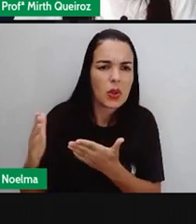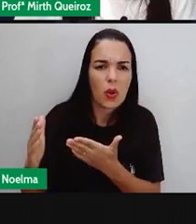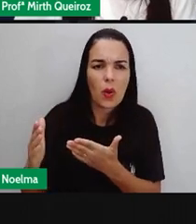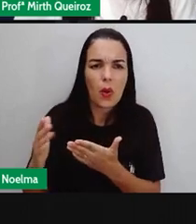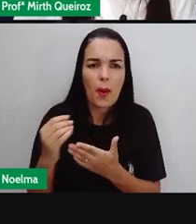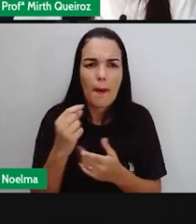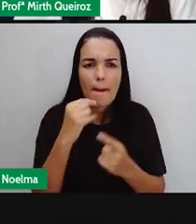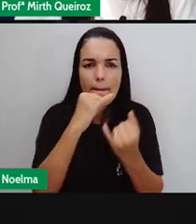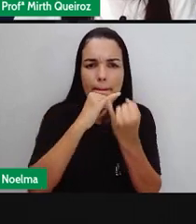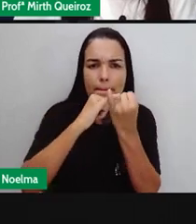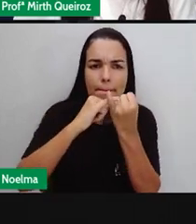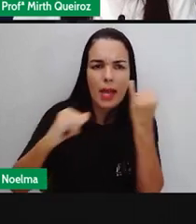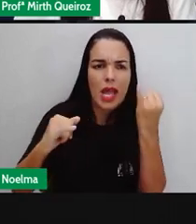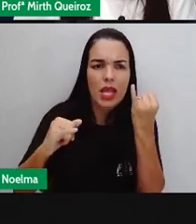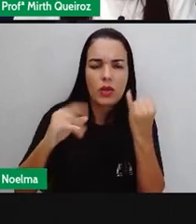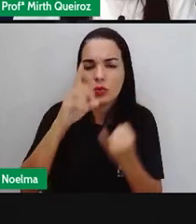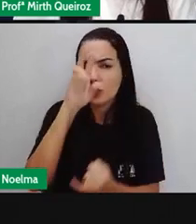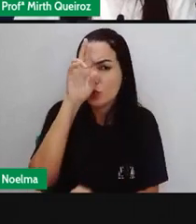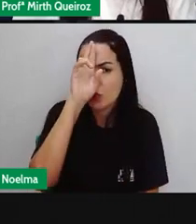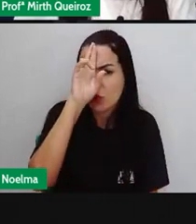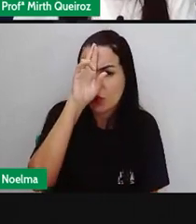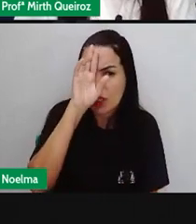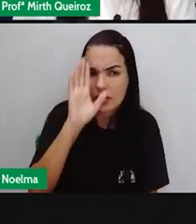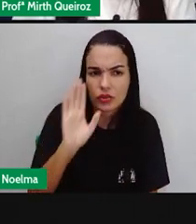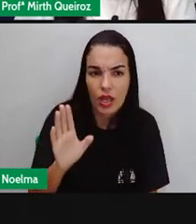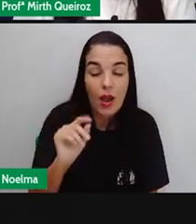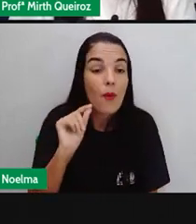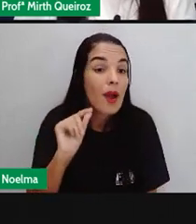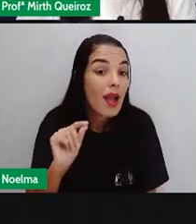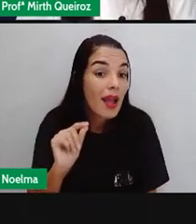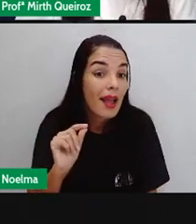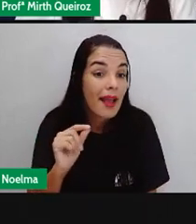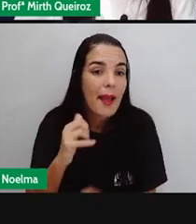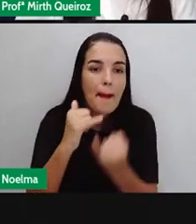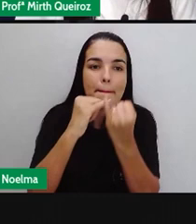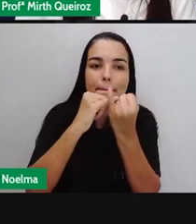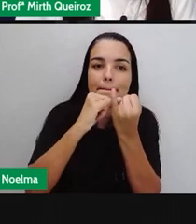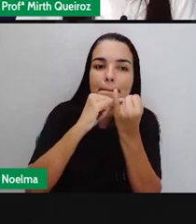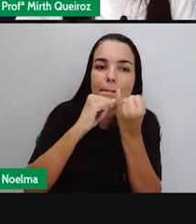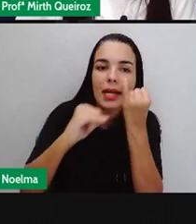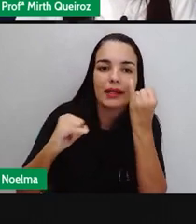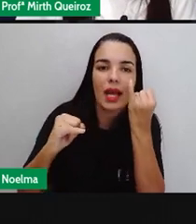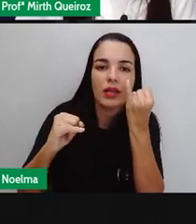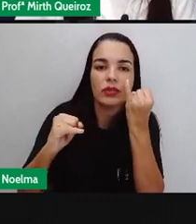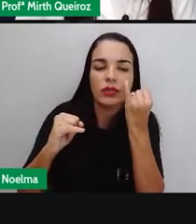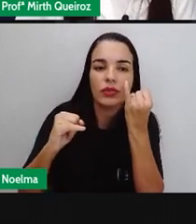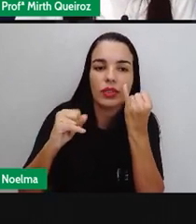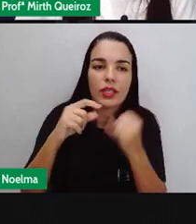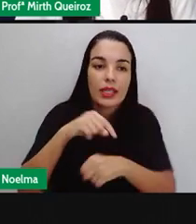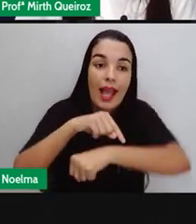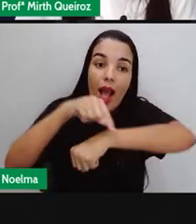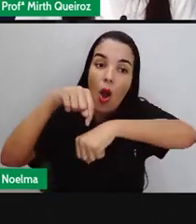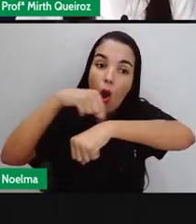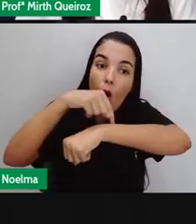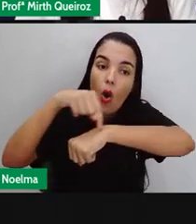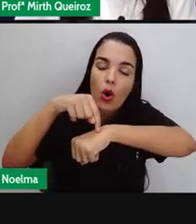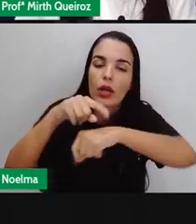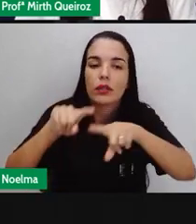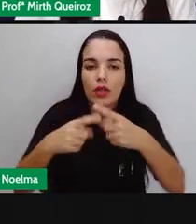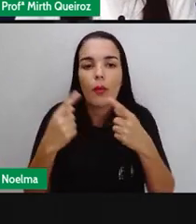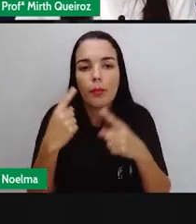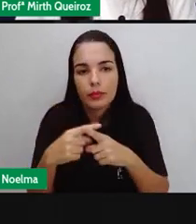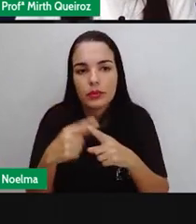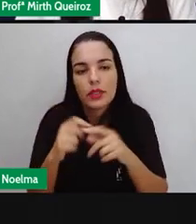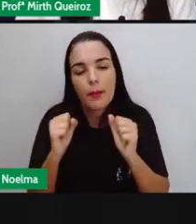Então, um milhão e meio, meio o quê? Meio milhão de votantes. Então, nesse caso aí, vai